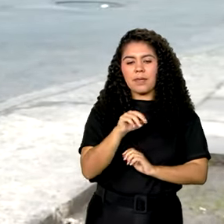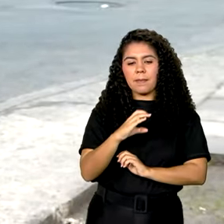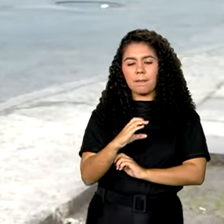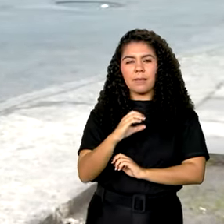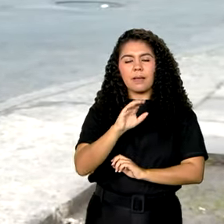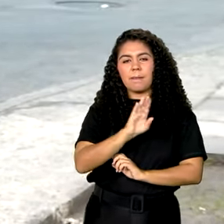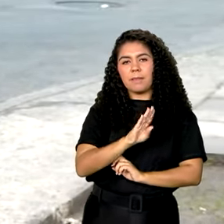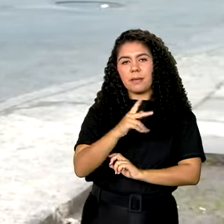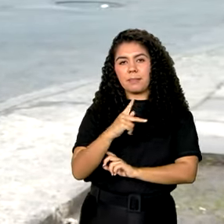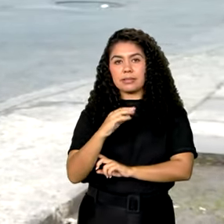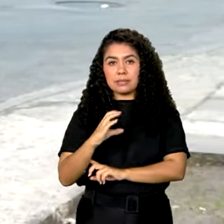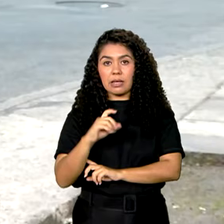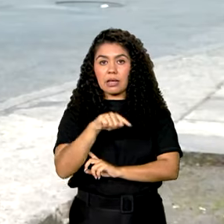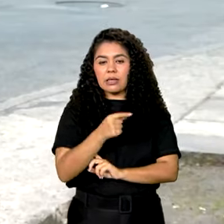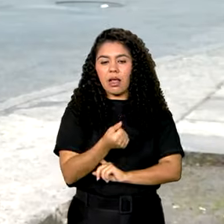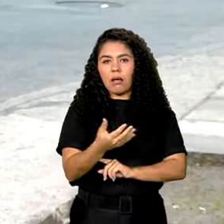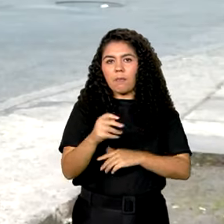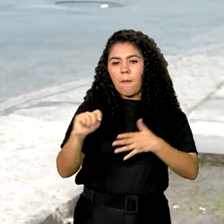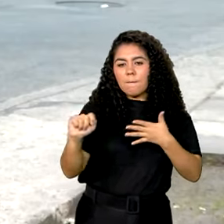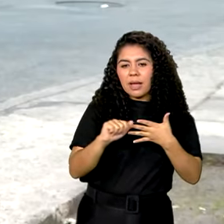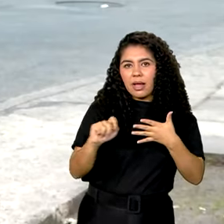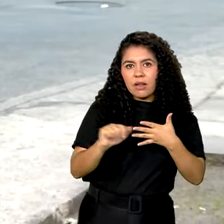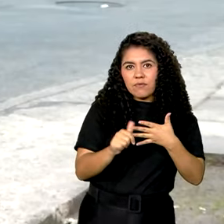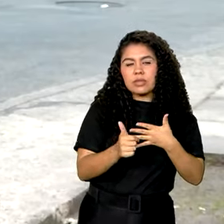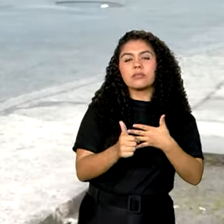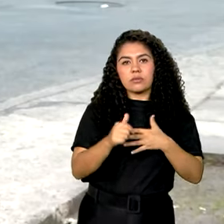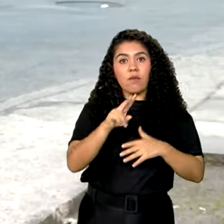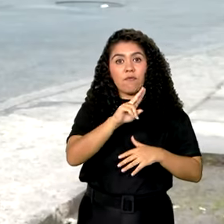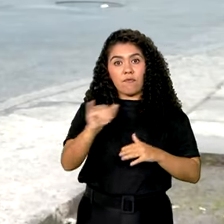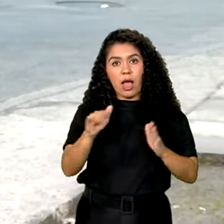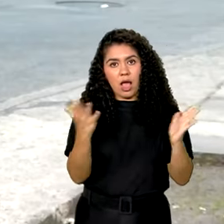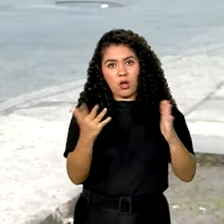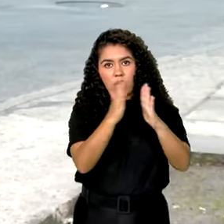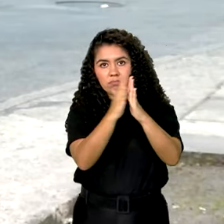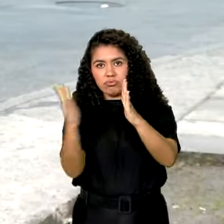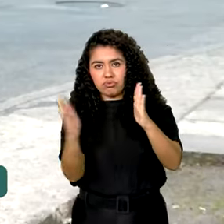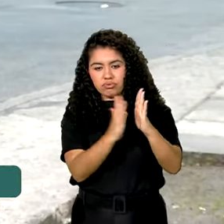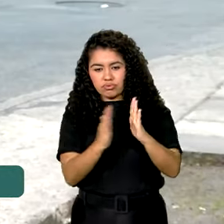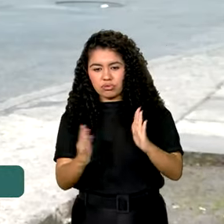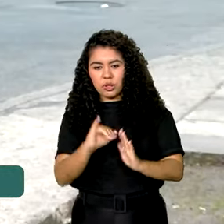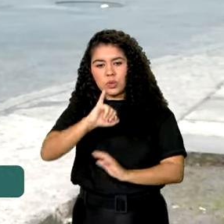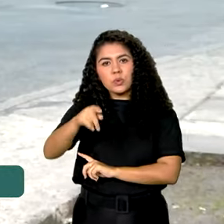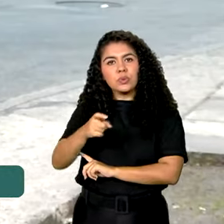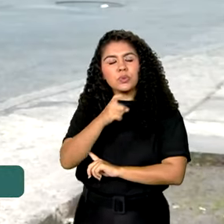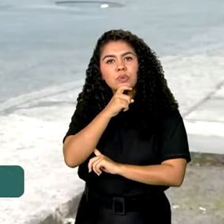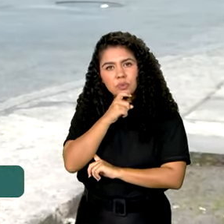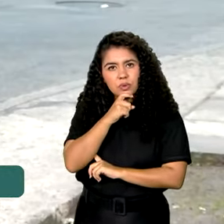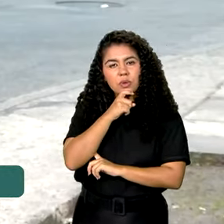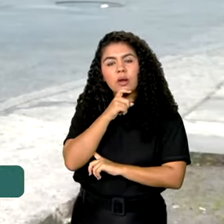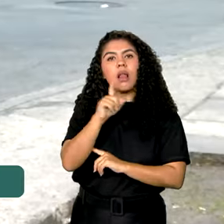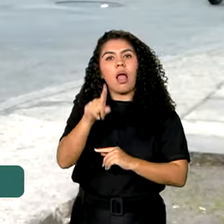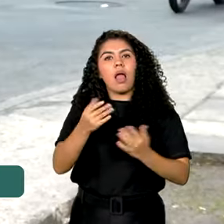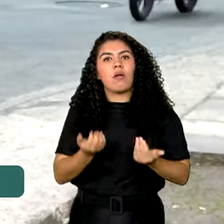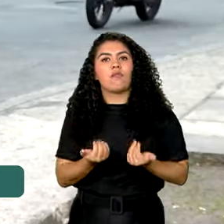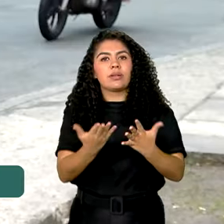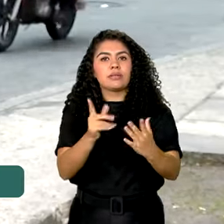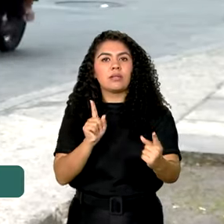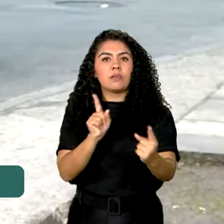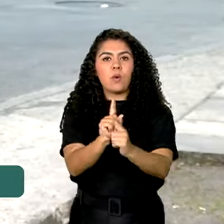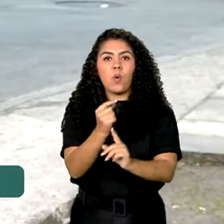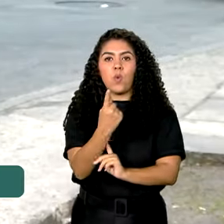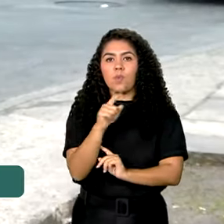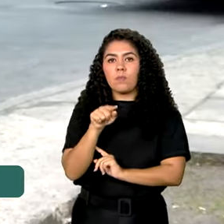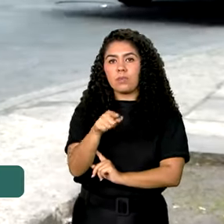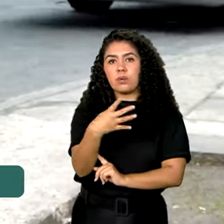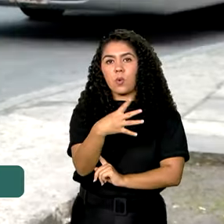de Prestação Continuada, vão acontecer ao longo de todo o mês de julho. Durante esse período, a previsão é atender cerca de 1.400